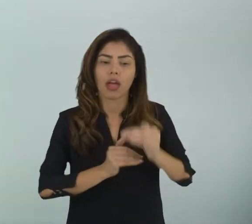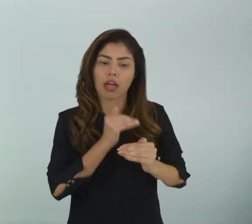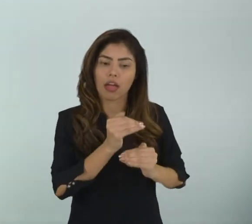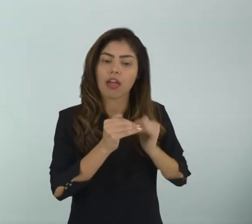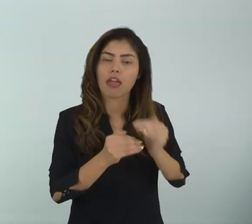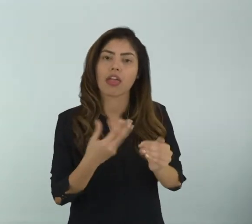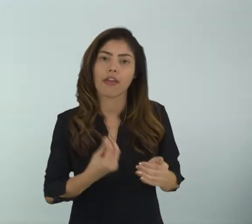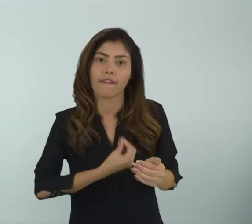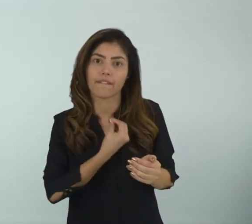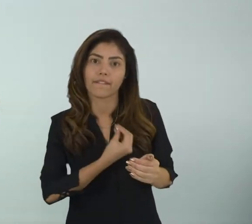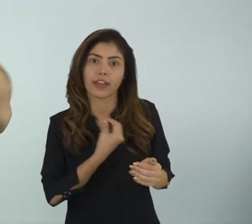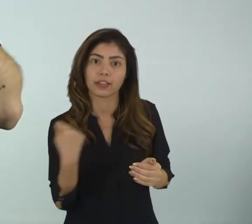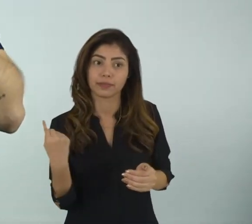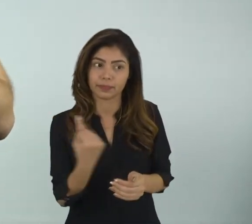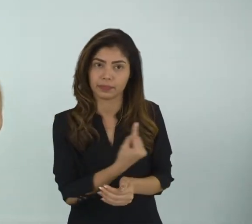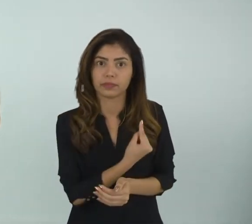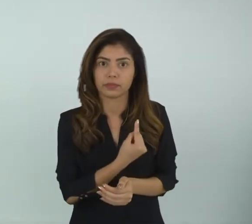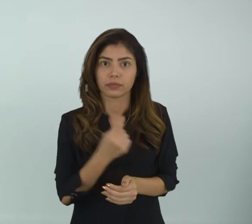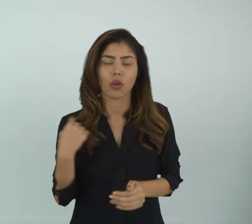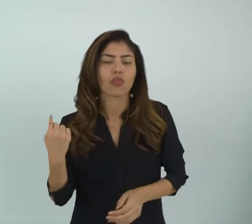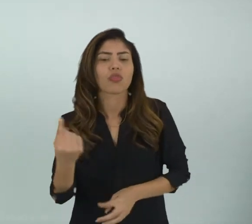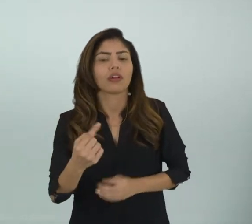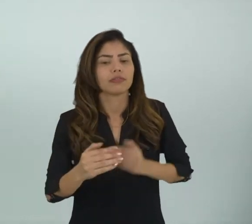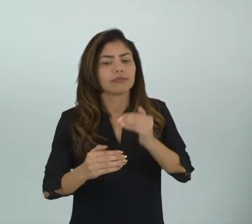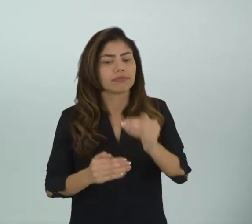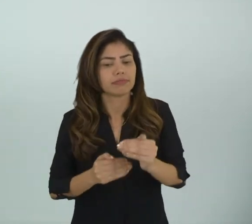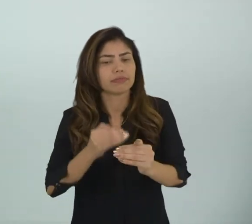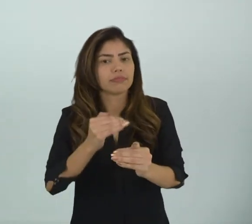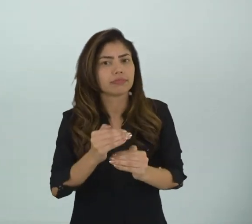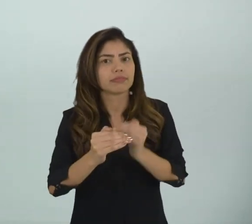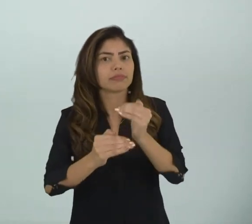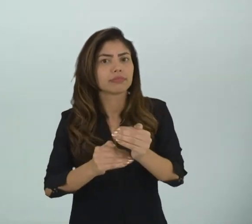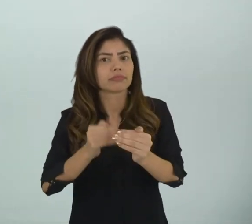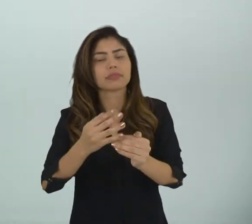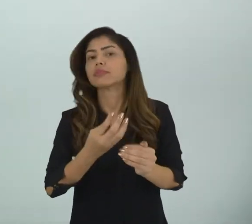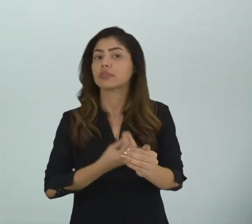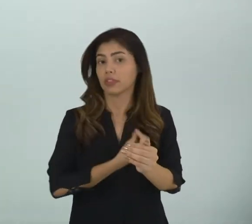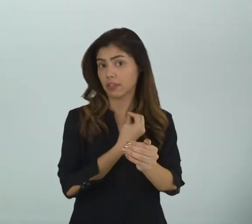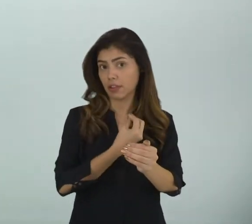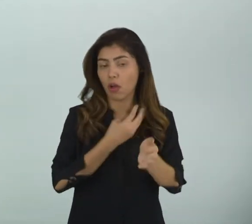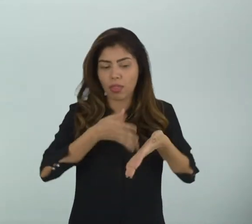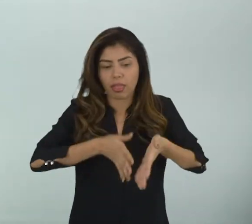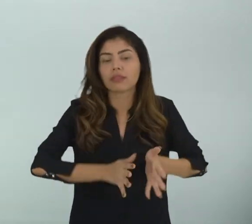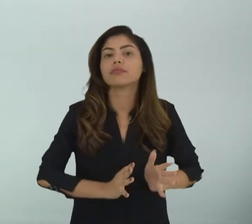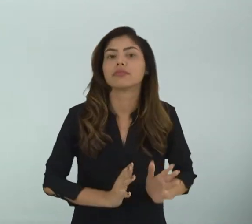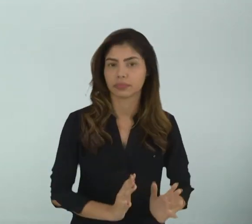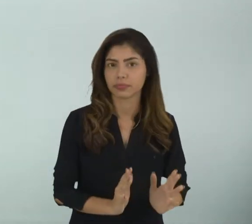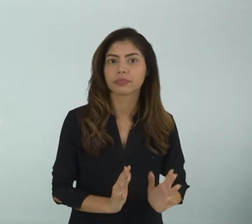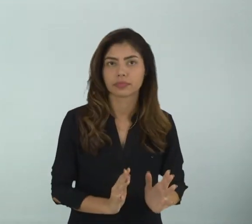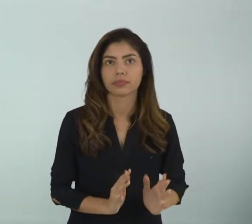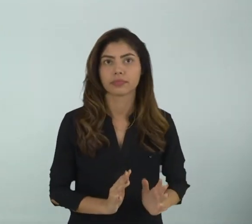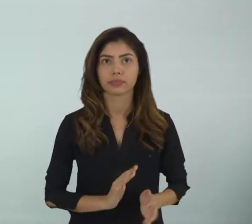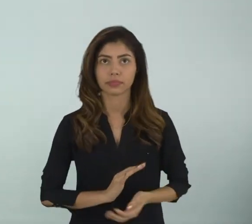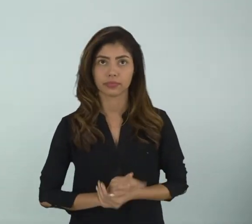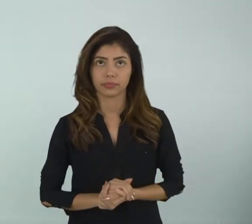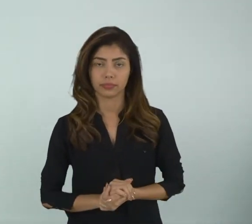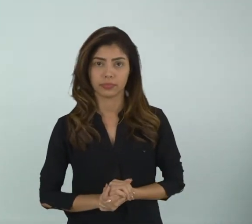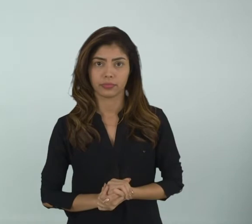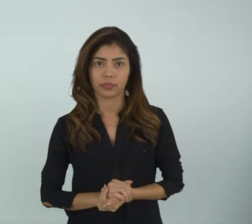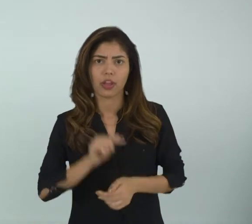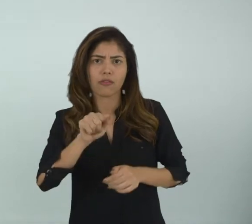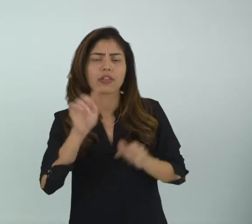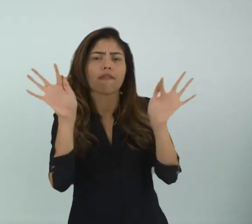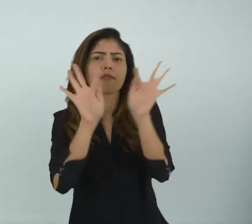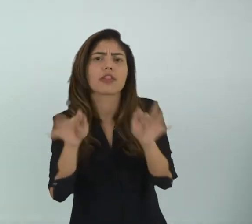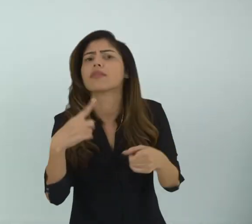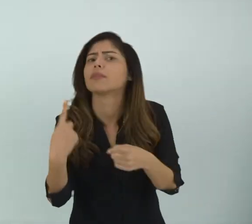etapas da nossa vida É o nosso ciclo Da nossa vida O nascer Você é